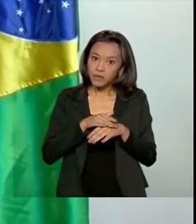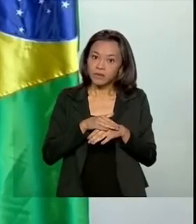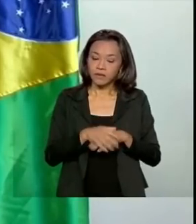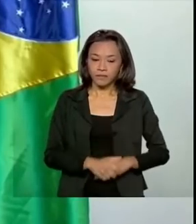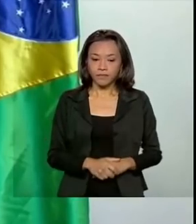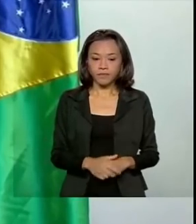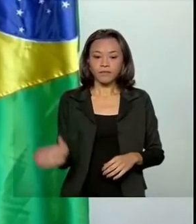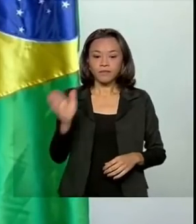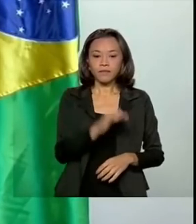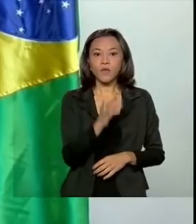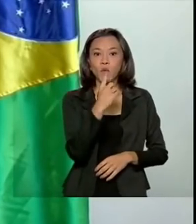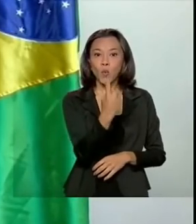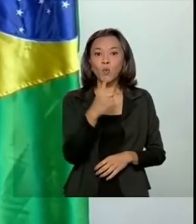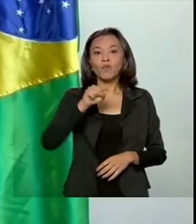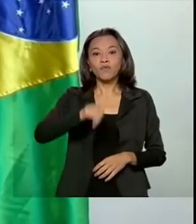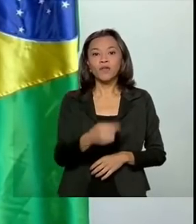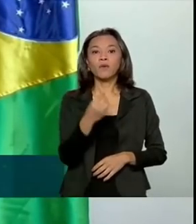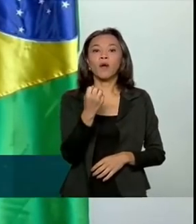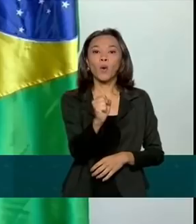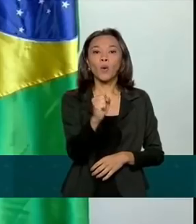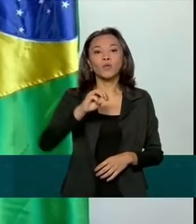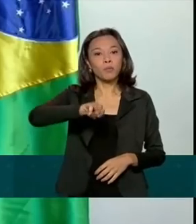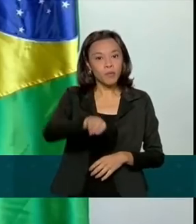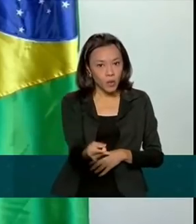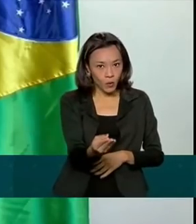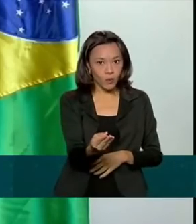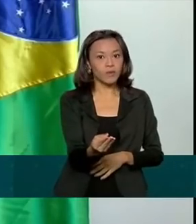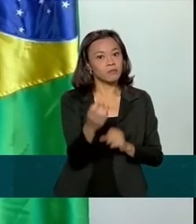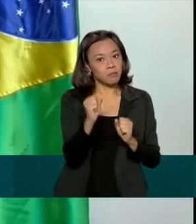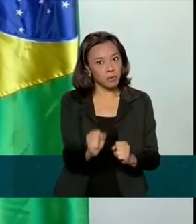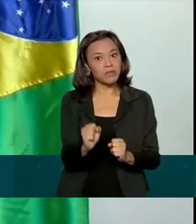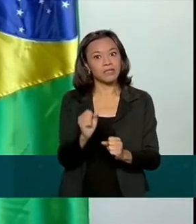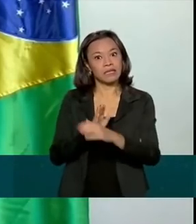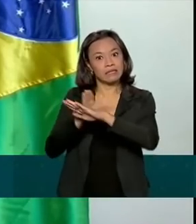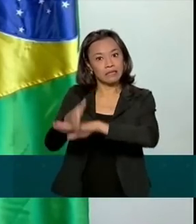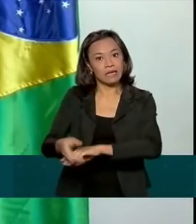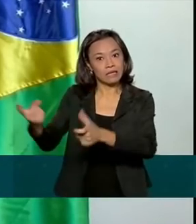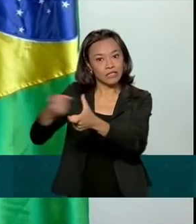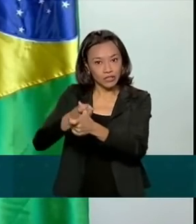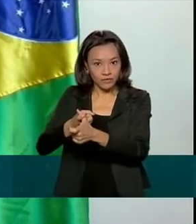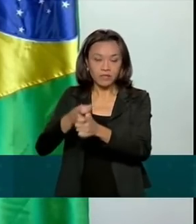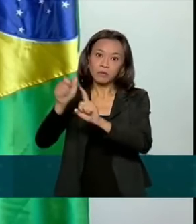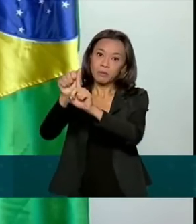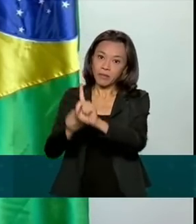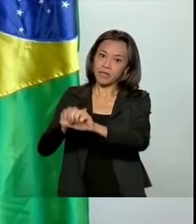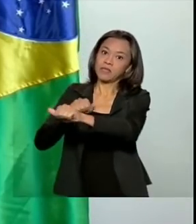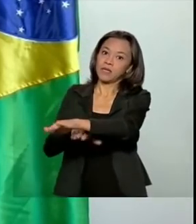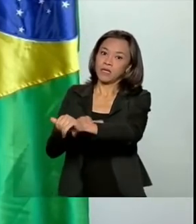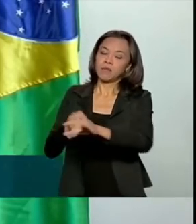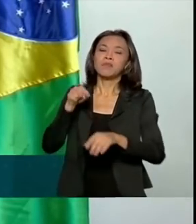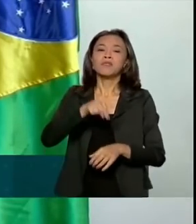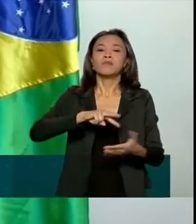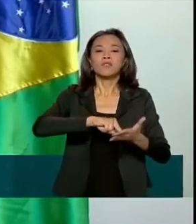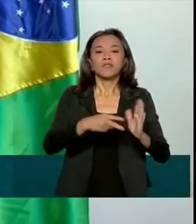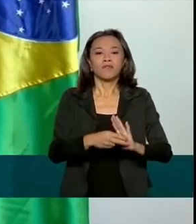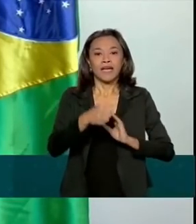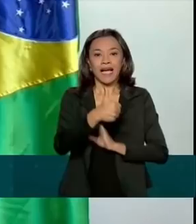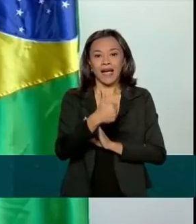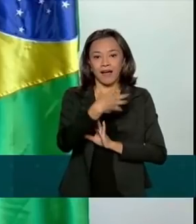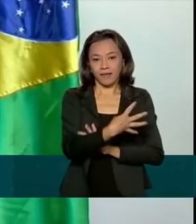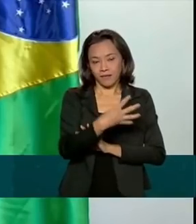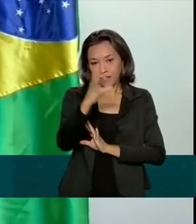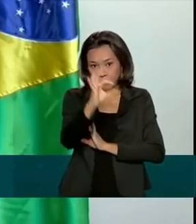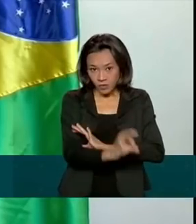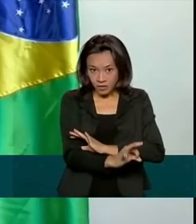Pelo menos 1,8 milhões de meios poderão ir para a dívida ativa a partir de setembro. Esse número corresponde a 14% dos 12